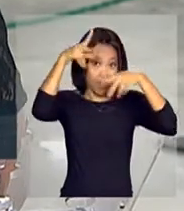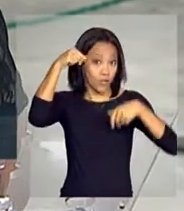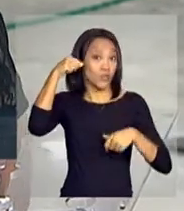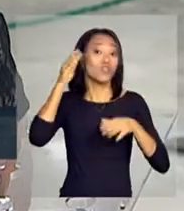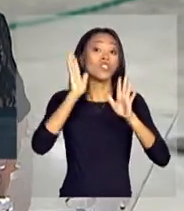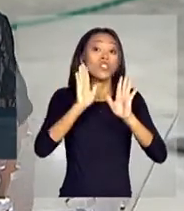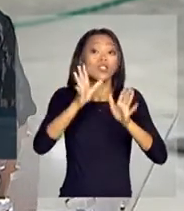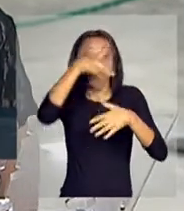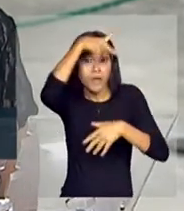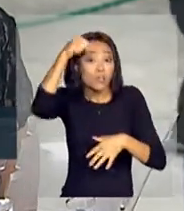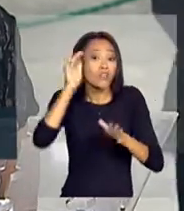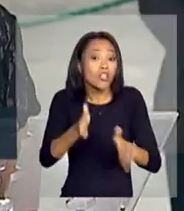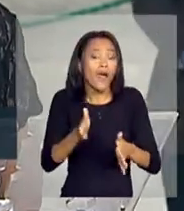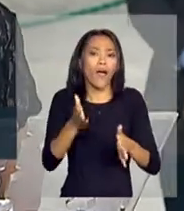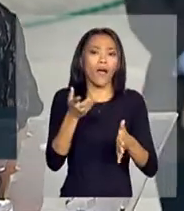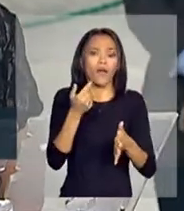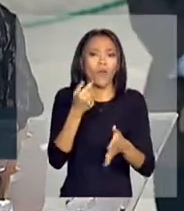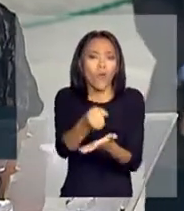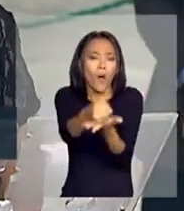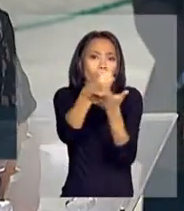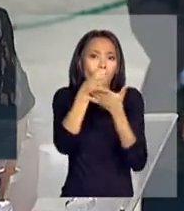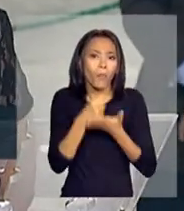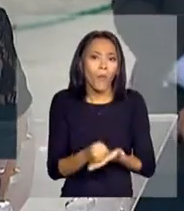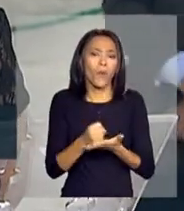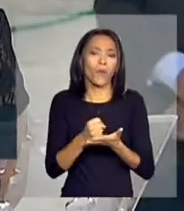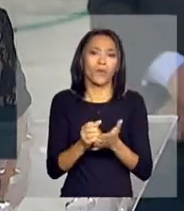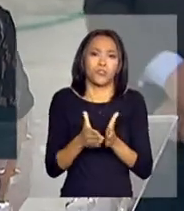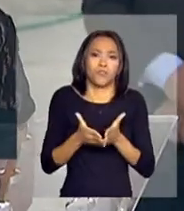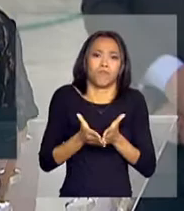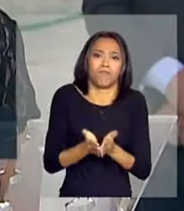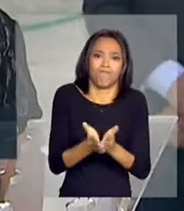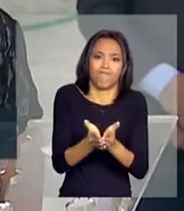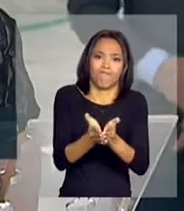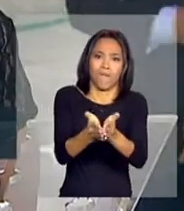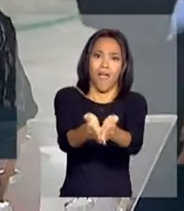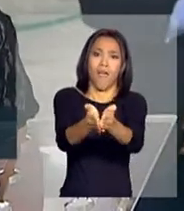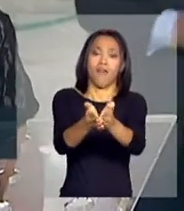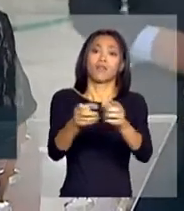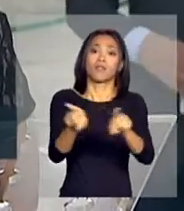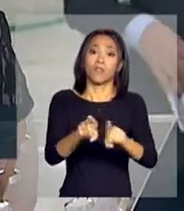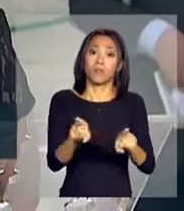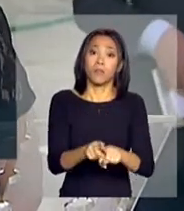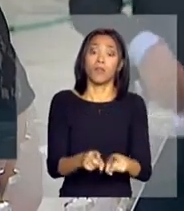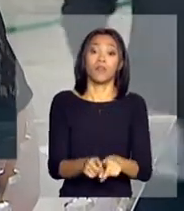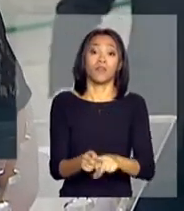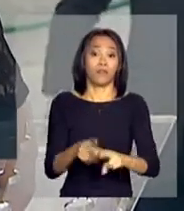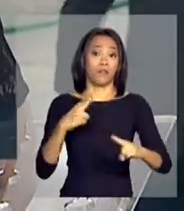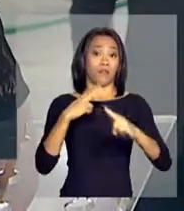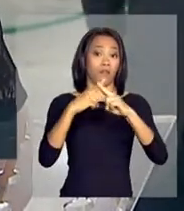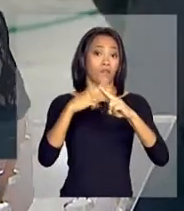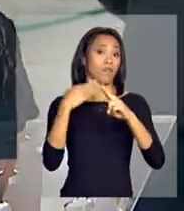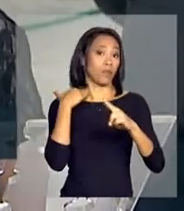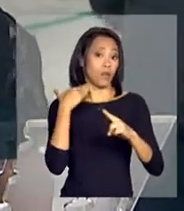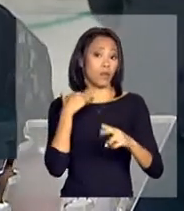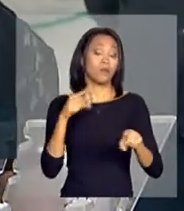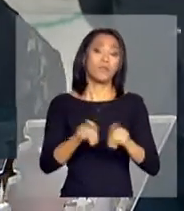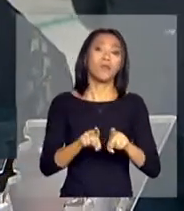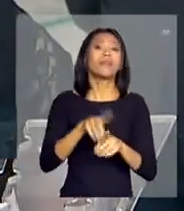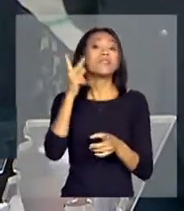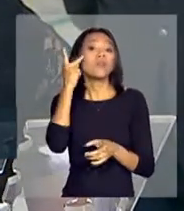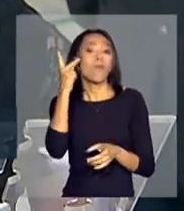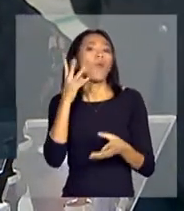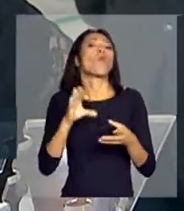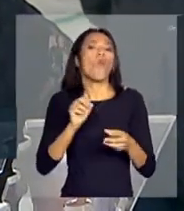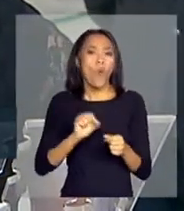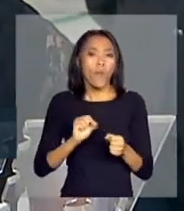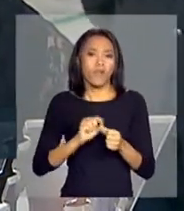fazendo de uma forma, com apoio, inclusive, dos barcos, da Caixa Econômica Federal. A buscativa em São Paulo é feita